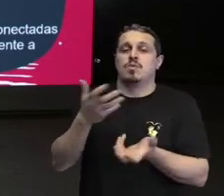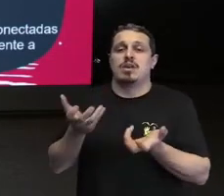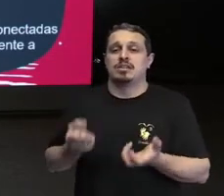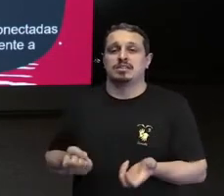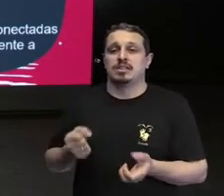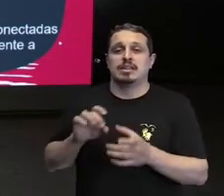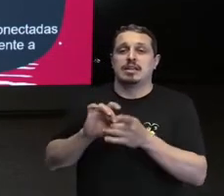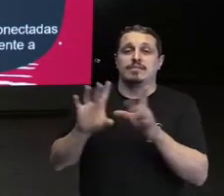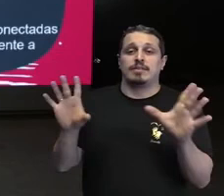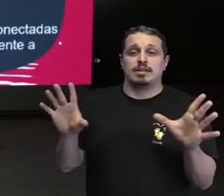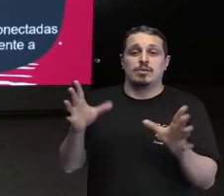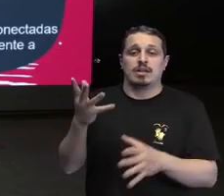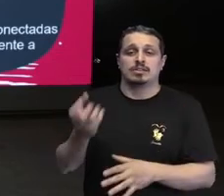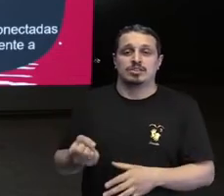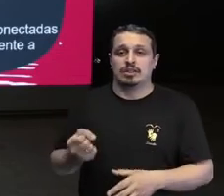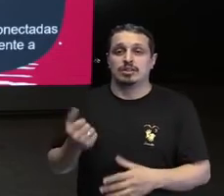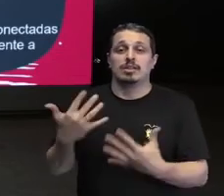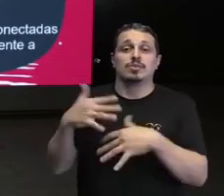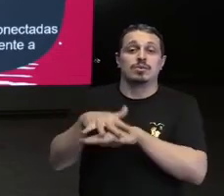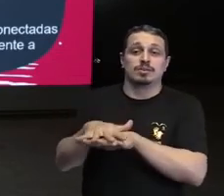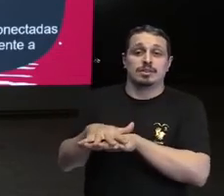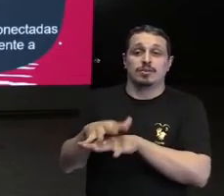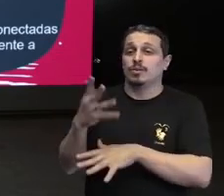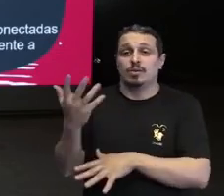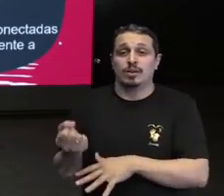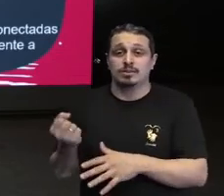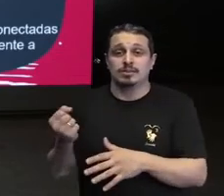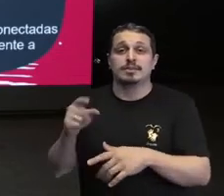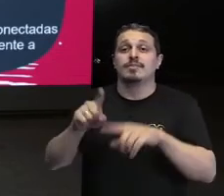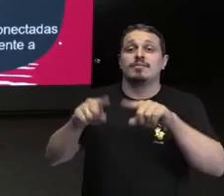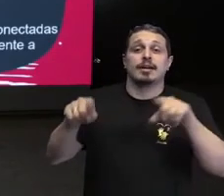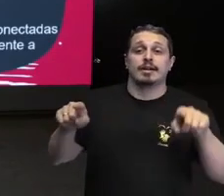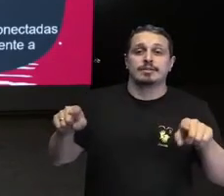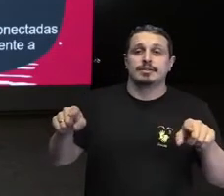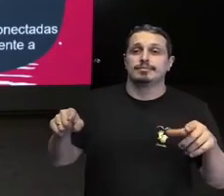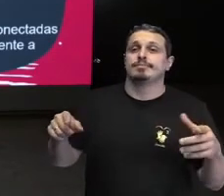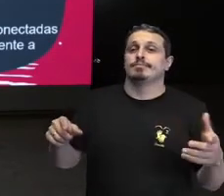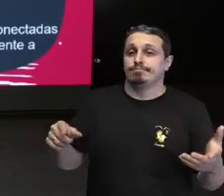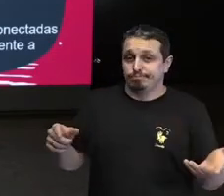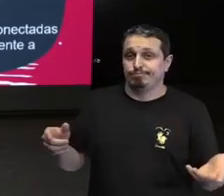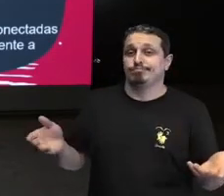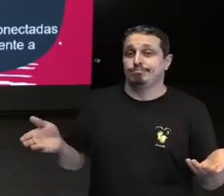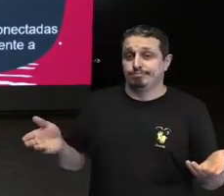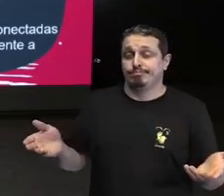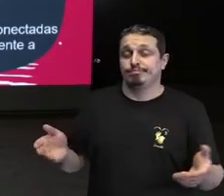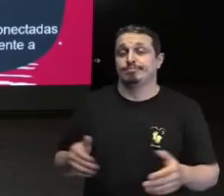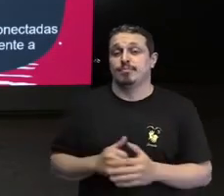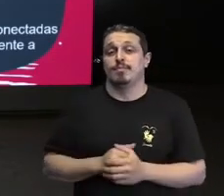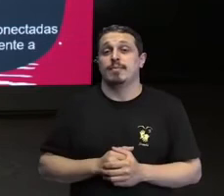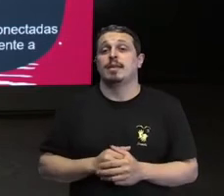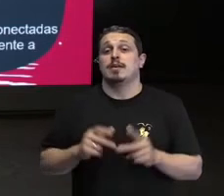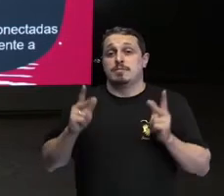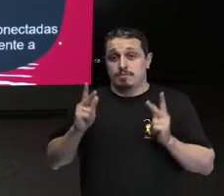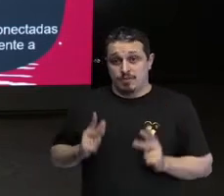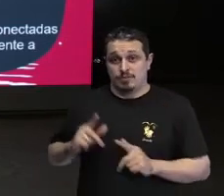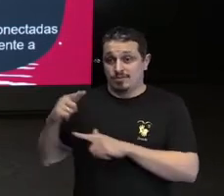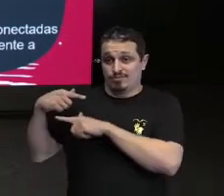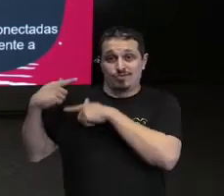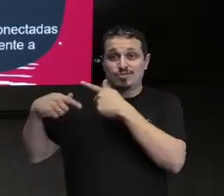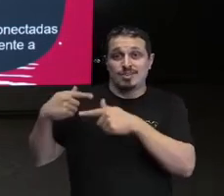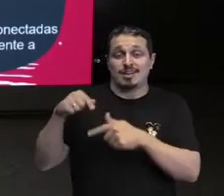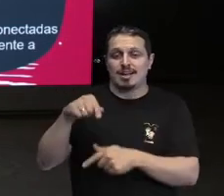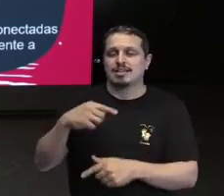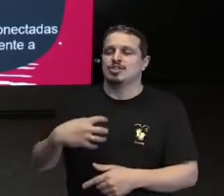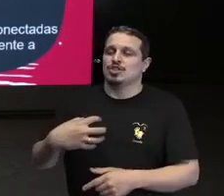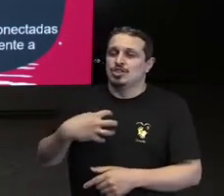que não sejam diversas no seu contingente humano essas pessoas precisam se sentir livres para poder